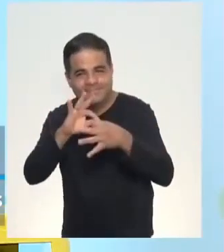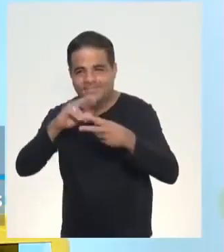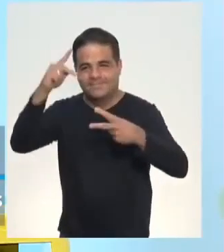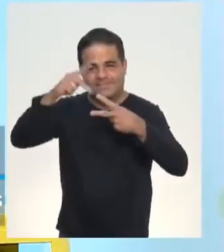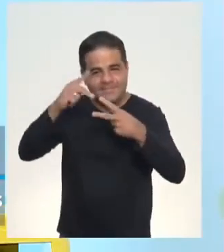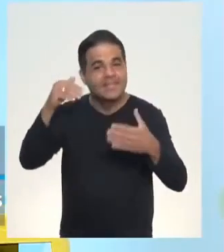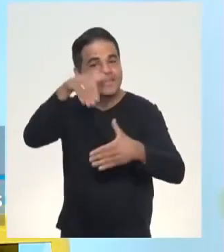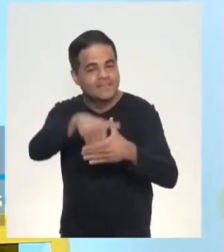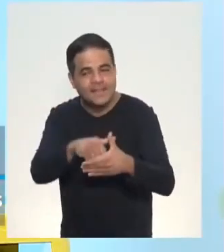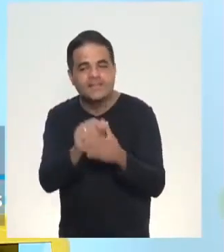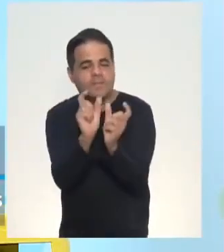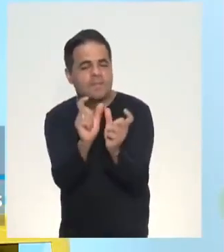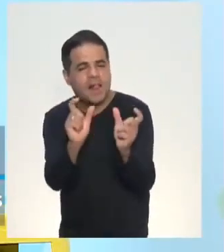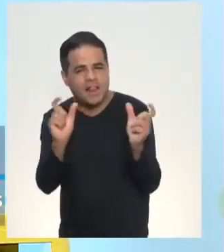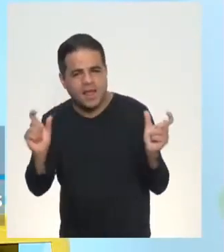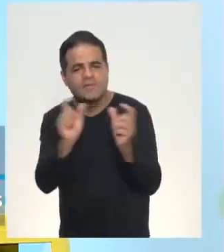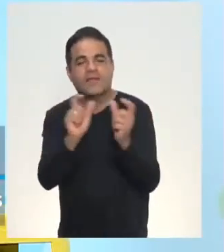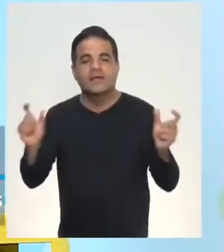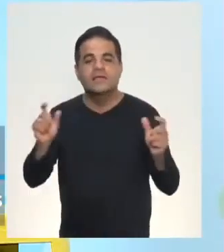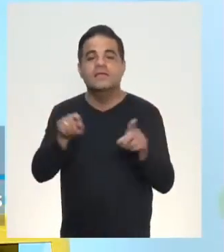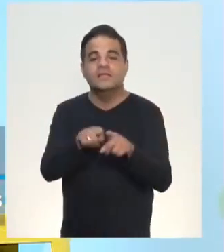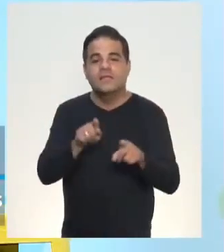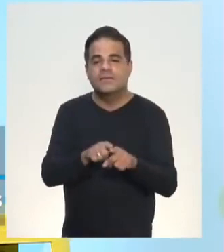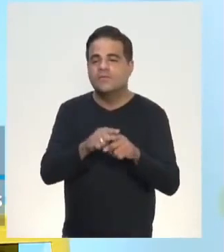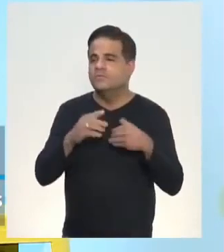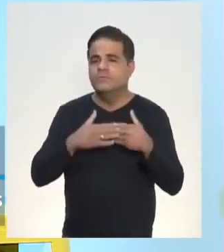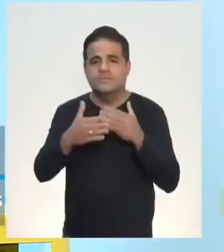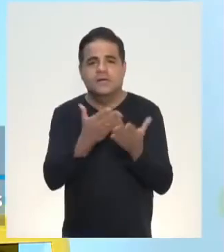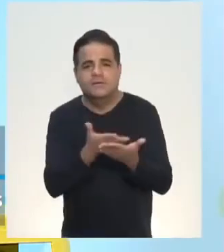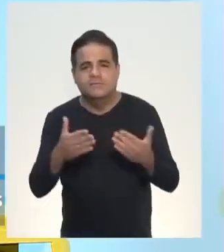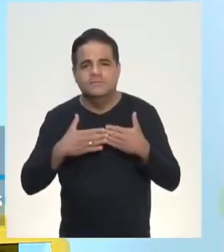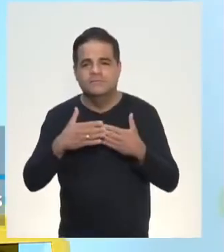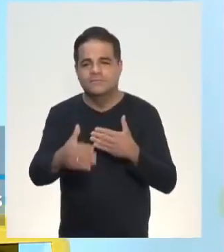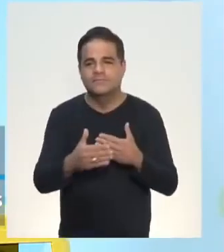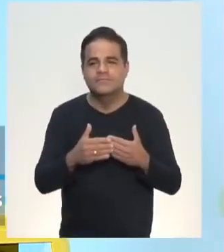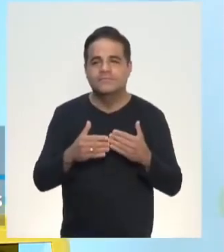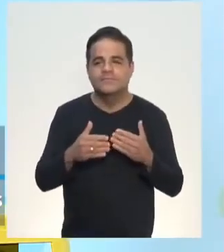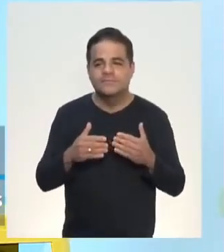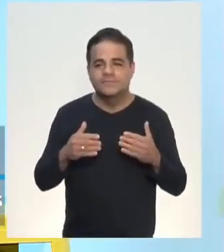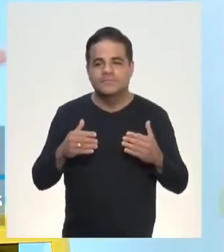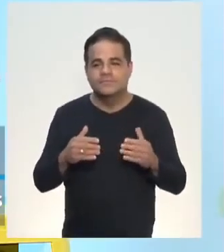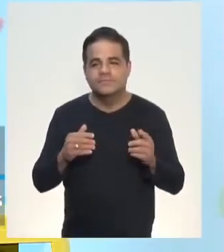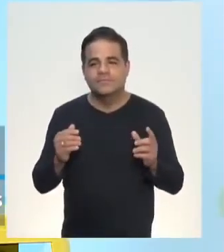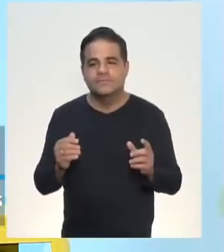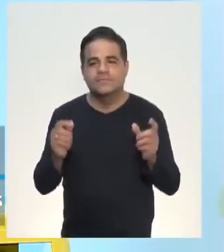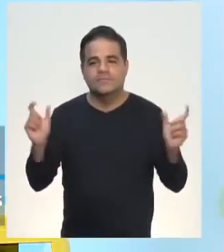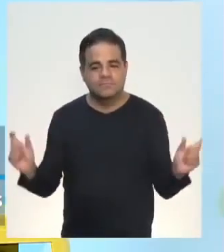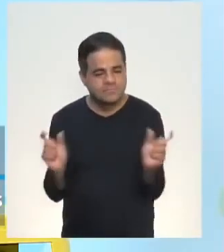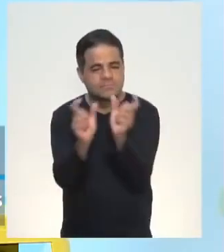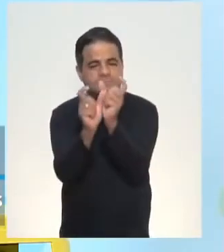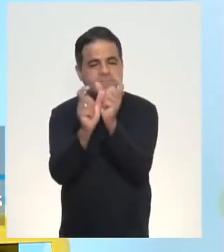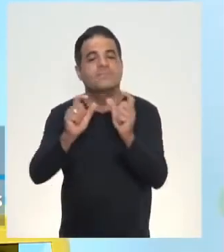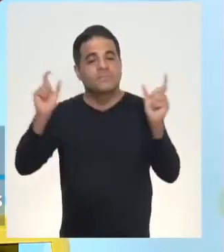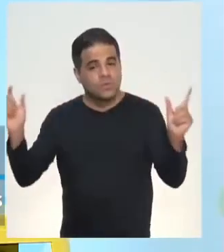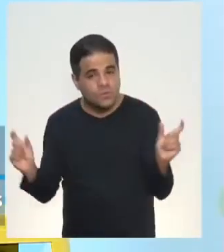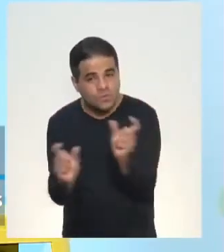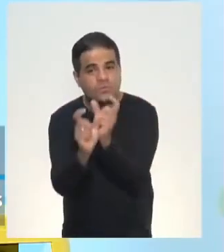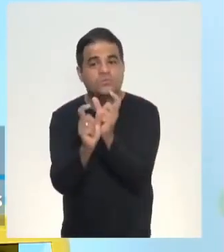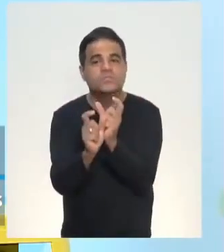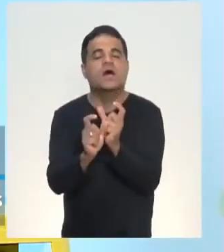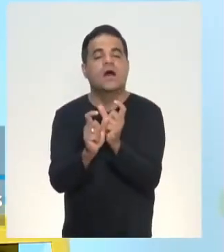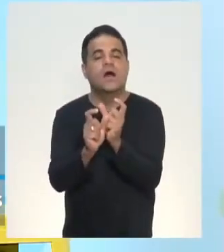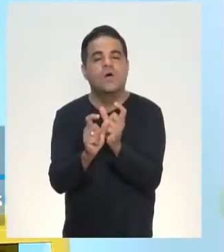dentro da oração, e as queridas conjunções, que ligam orações entre si. Então, formam o